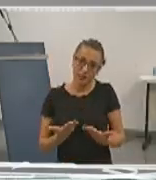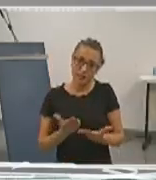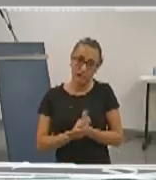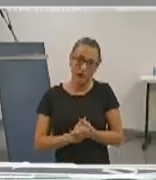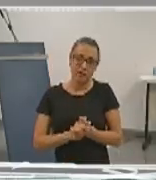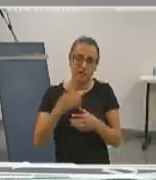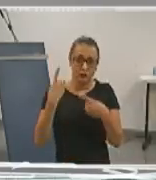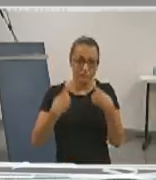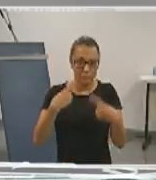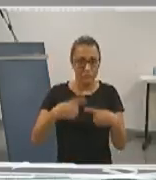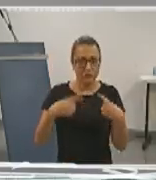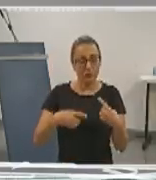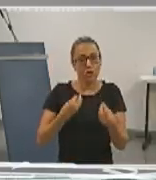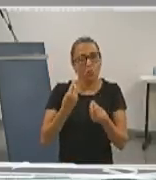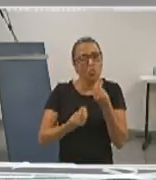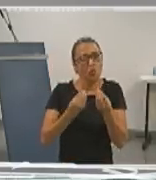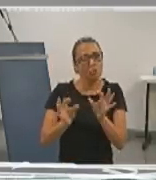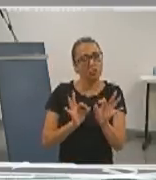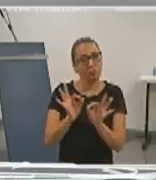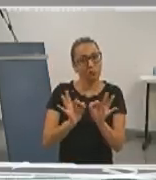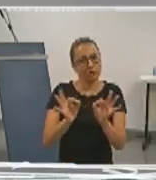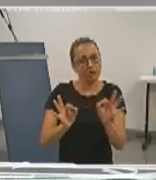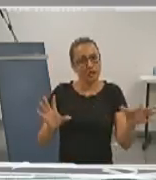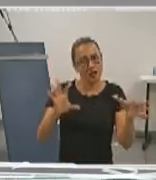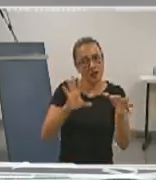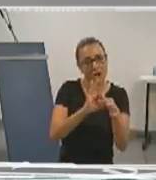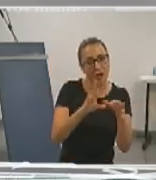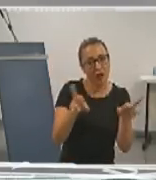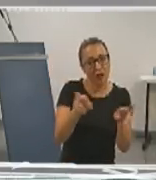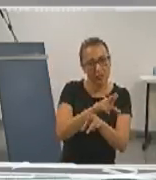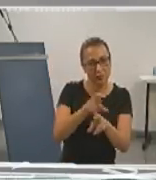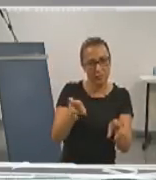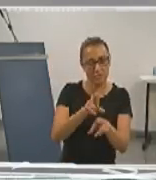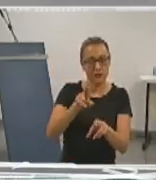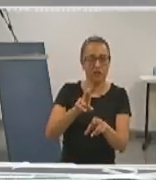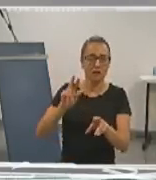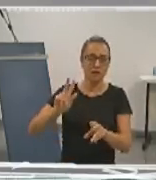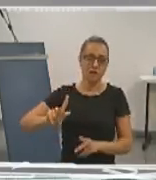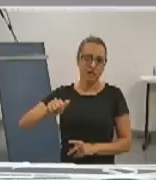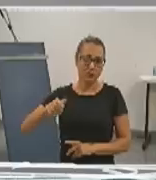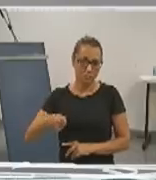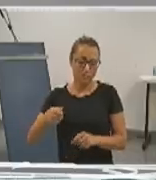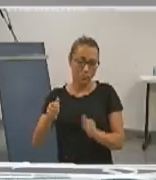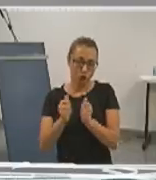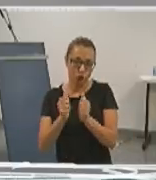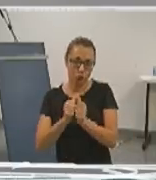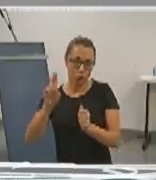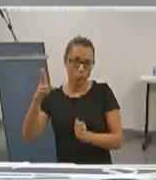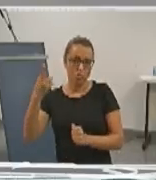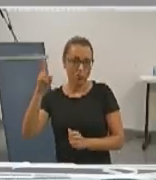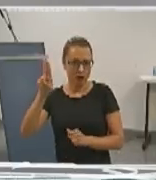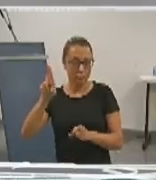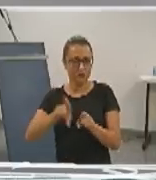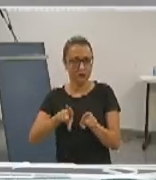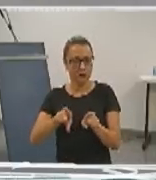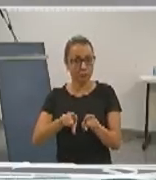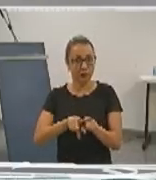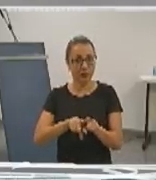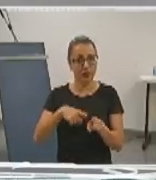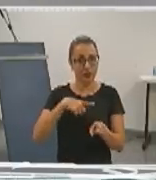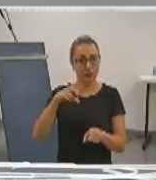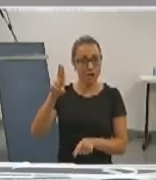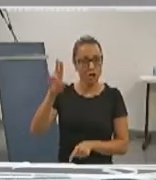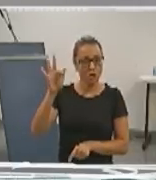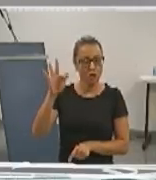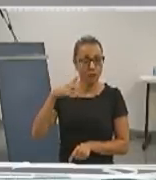discutiremos como estreitaremos ainda mais esta relação. propomos realizar para a implantação como na UF, que eu já falei